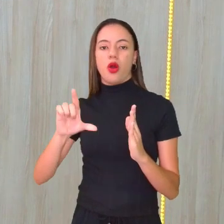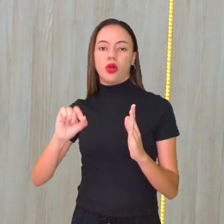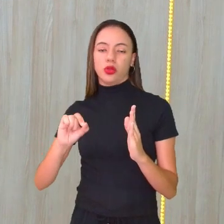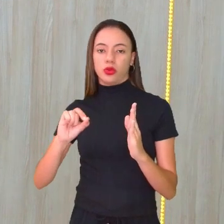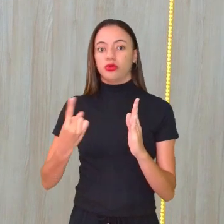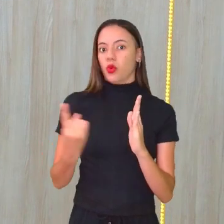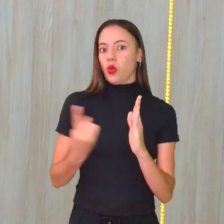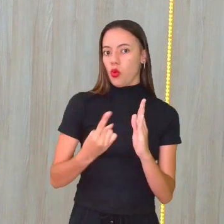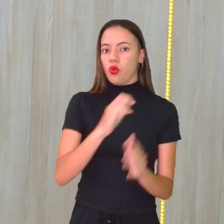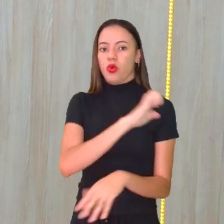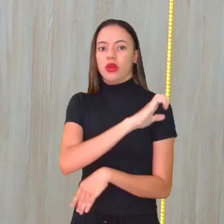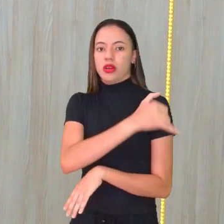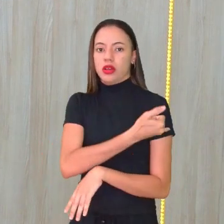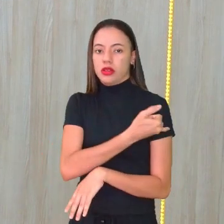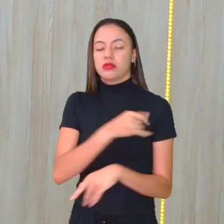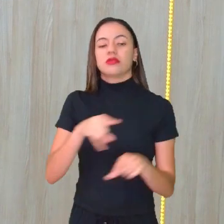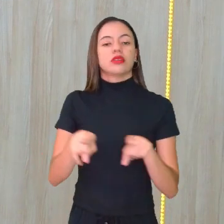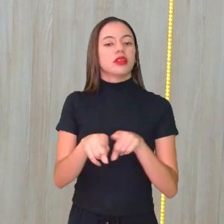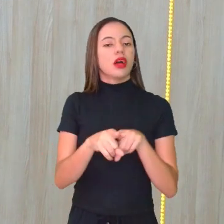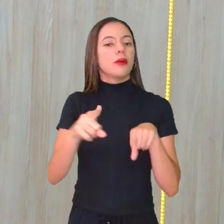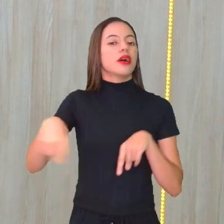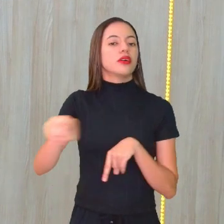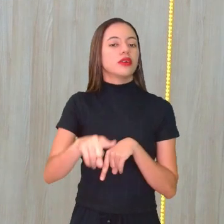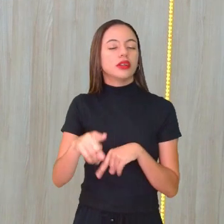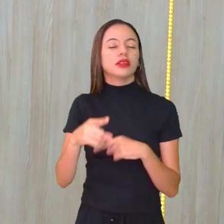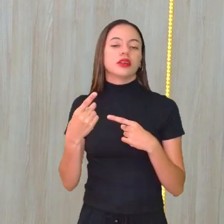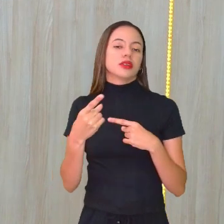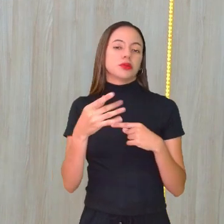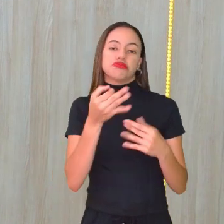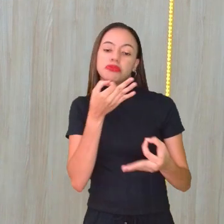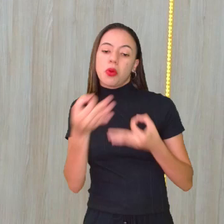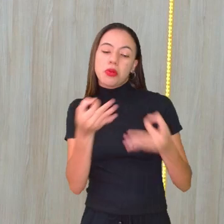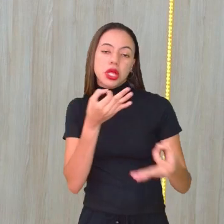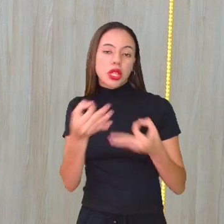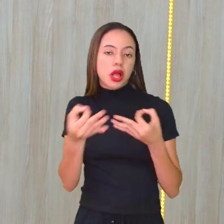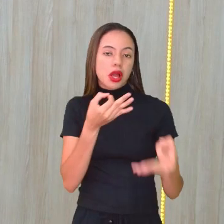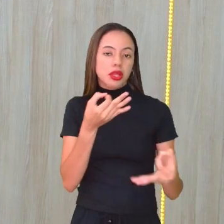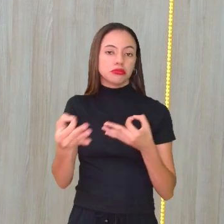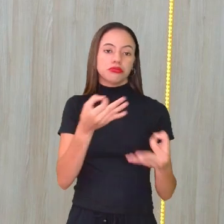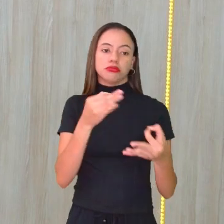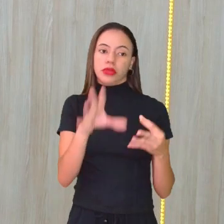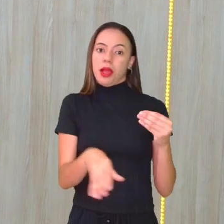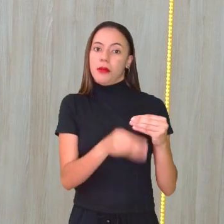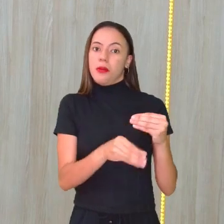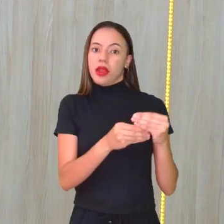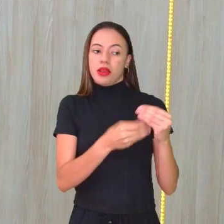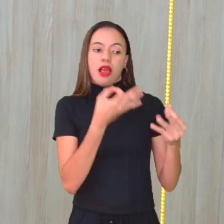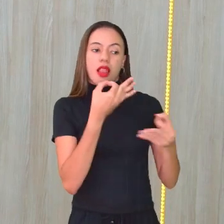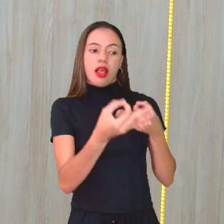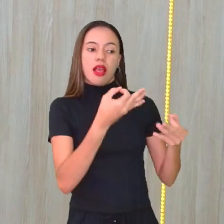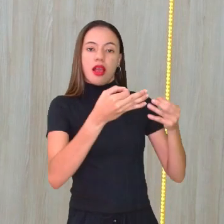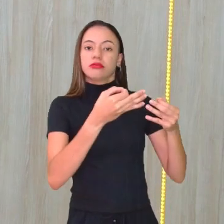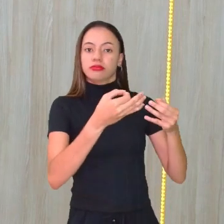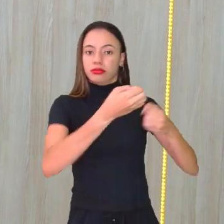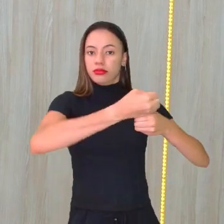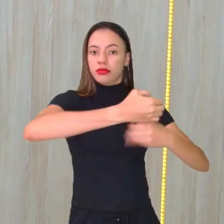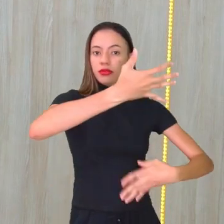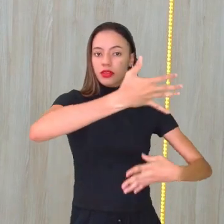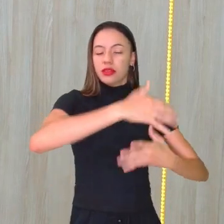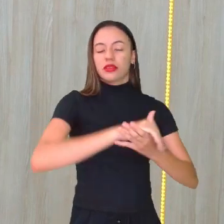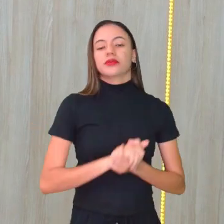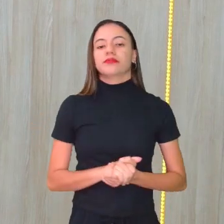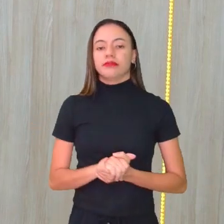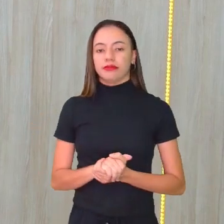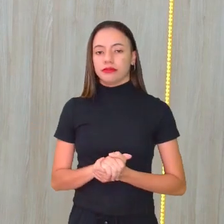E vão poder fazer comentários, tá certo? Coloca lá os comentários e aproveita, podem,